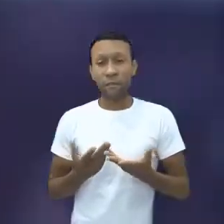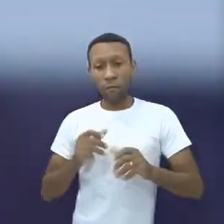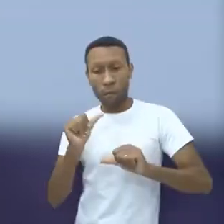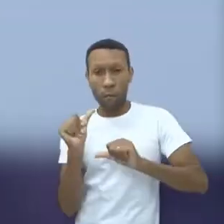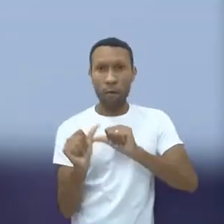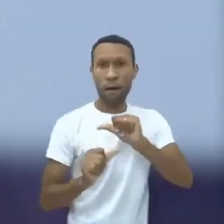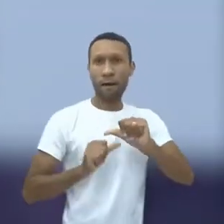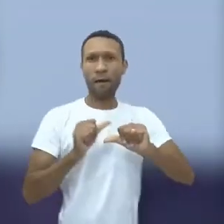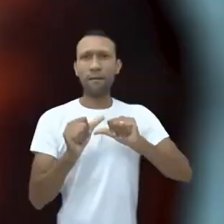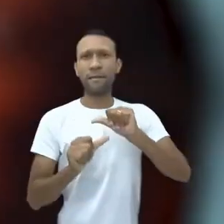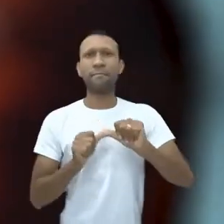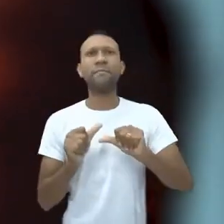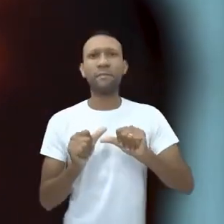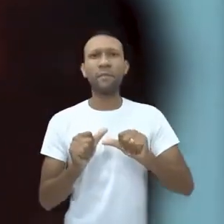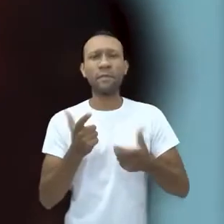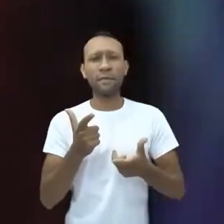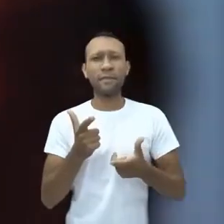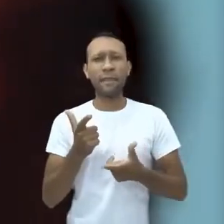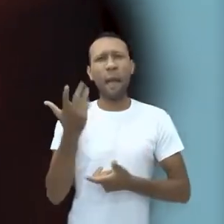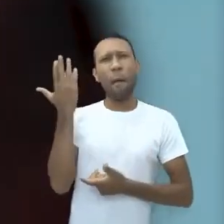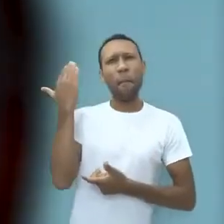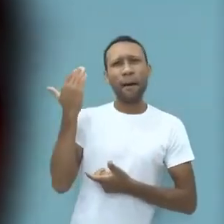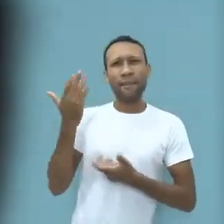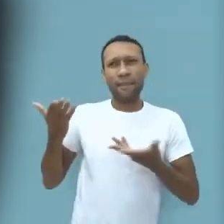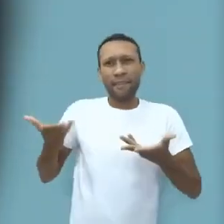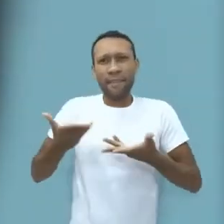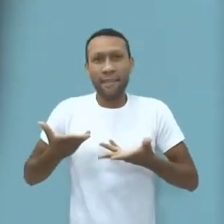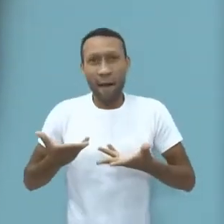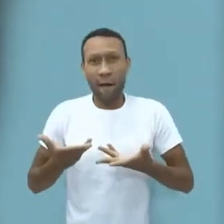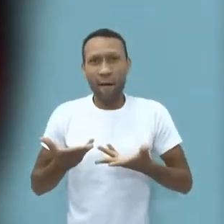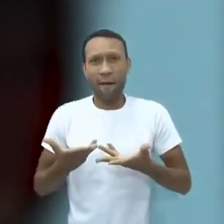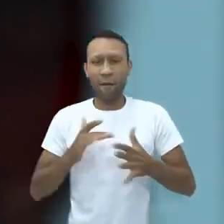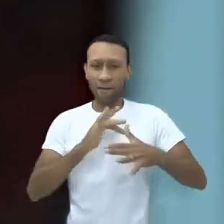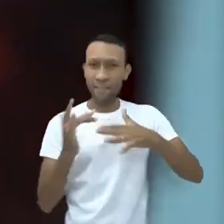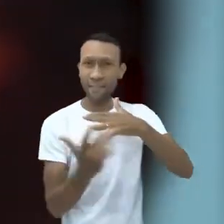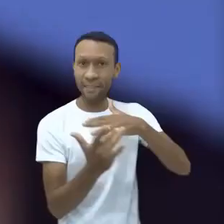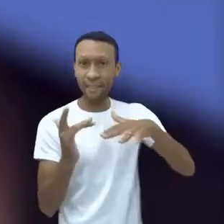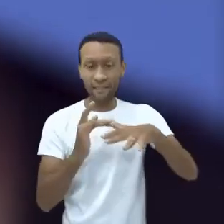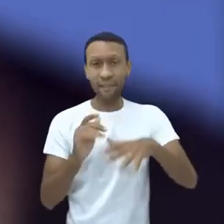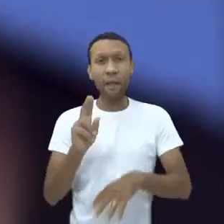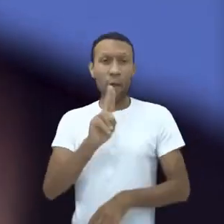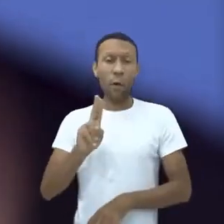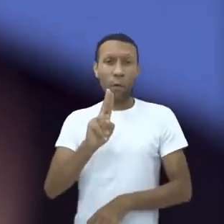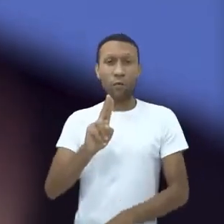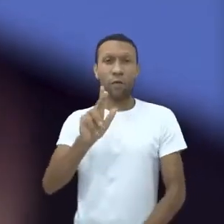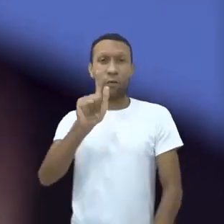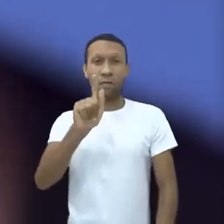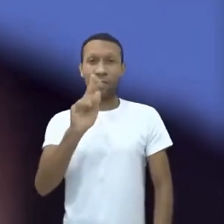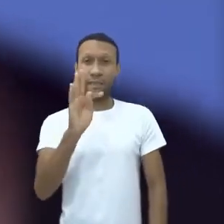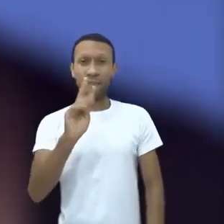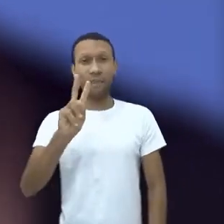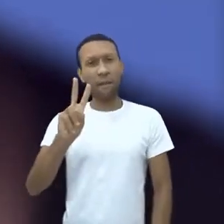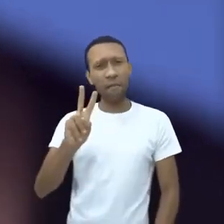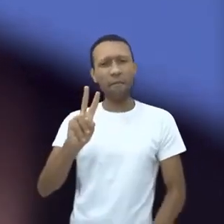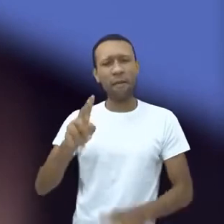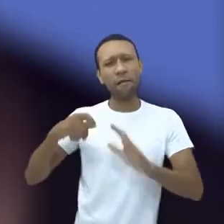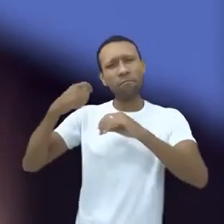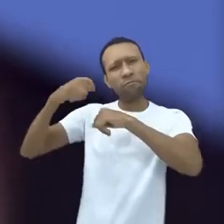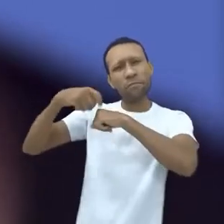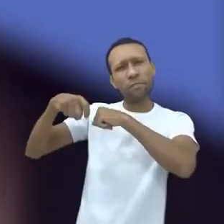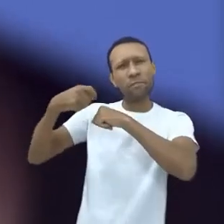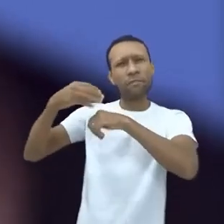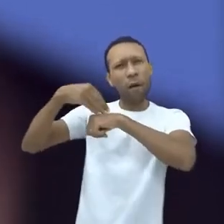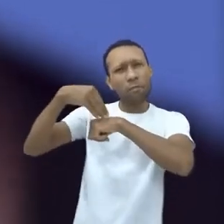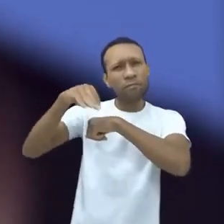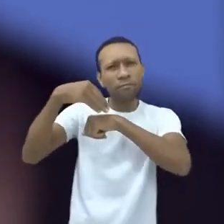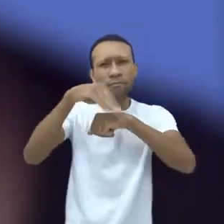essa mudança, meio que, do que eu era e do que eu sou agora na rede social, eu usei o IGTV. Eu fiz um vídeo bem grande pra